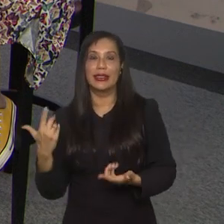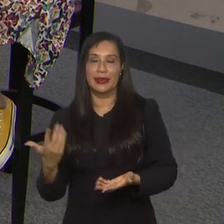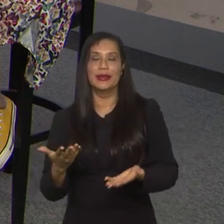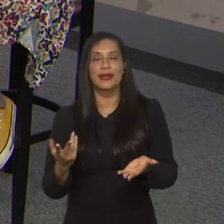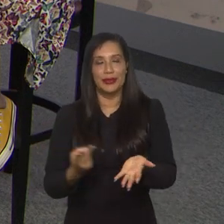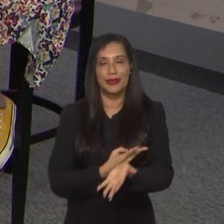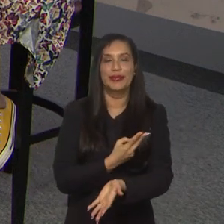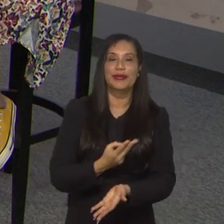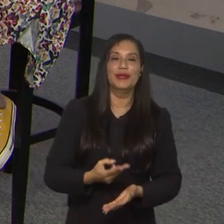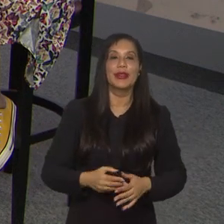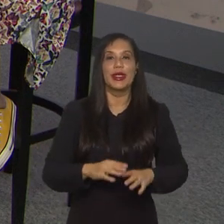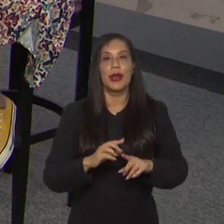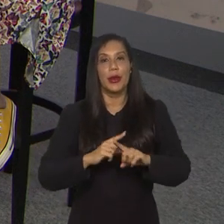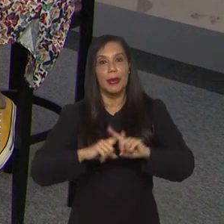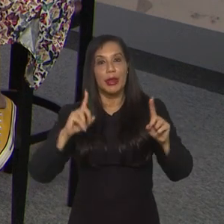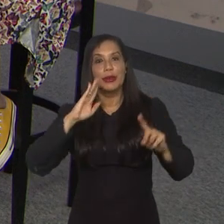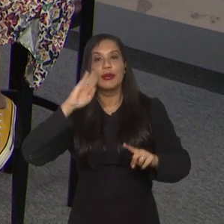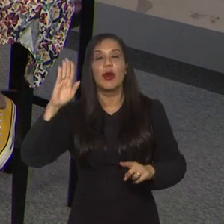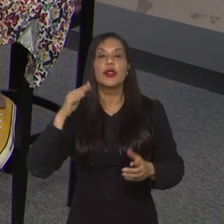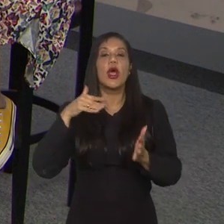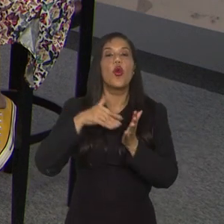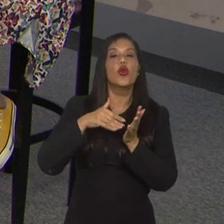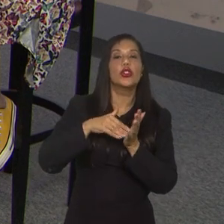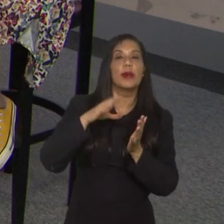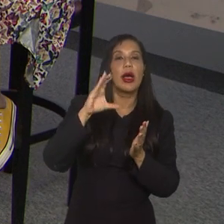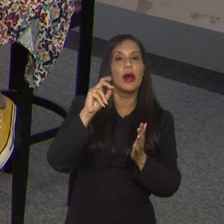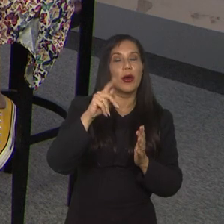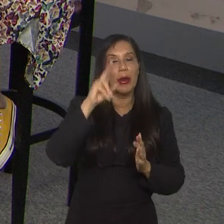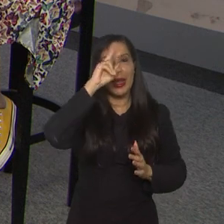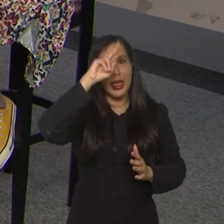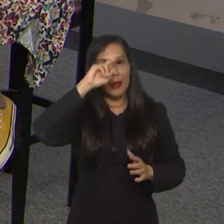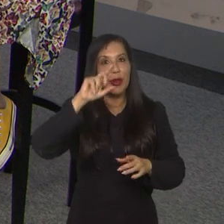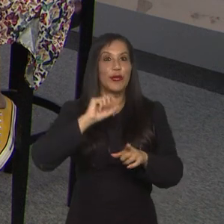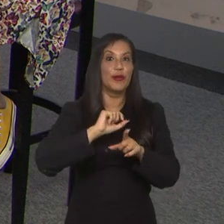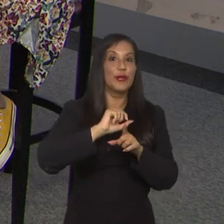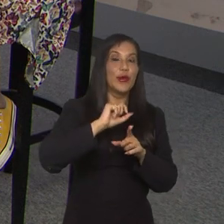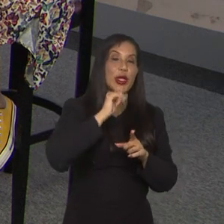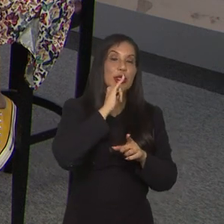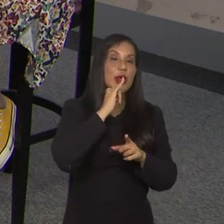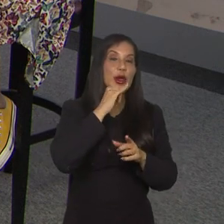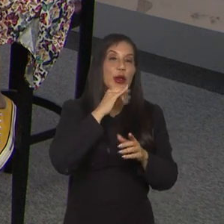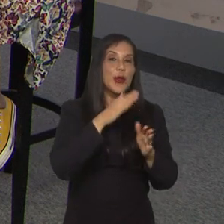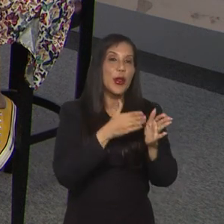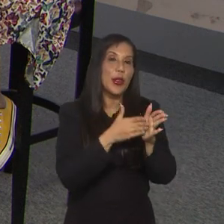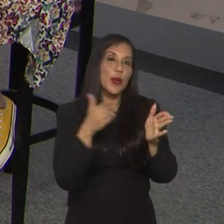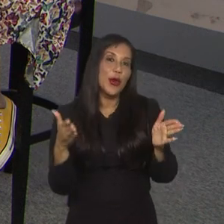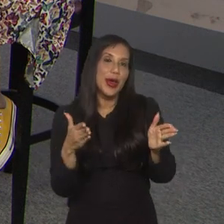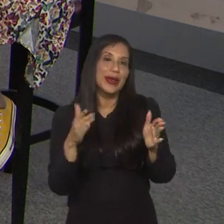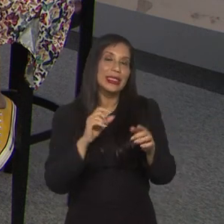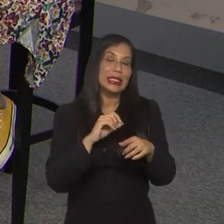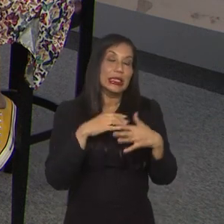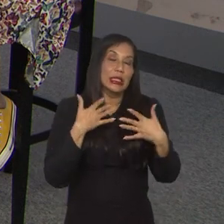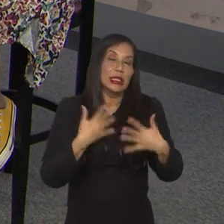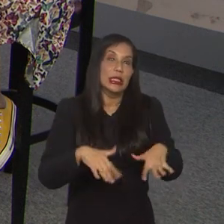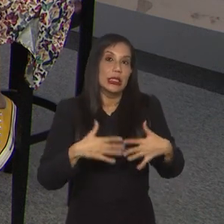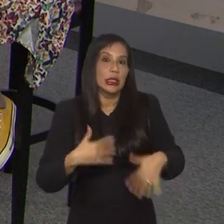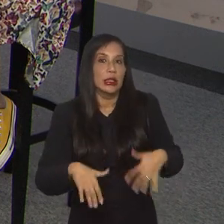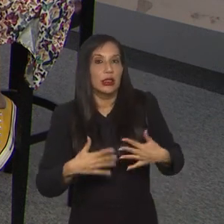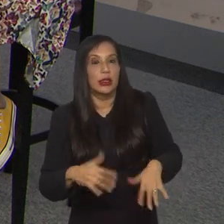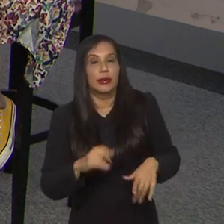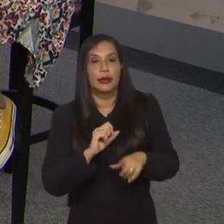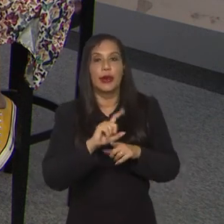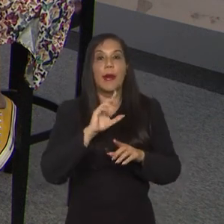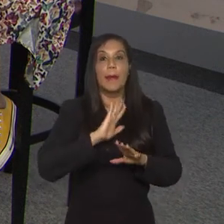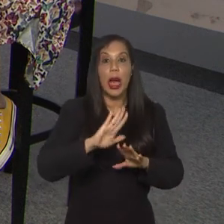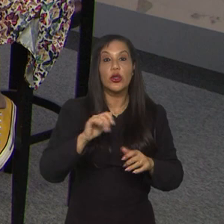tempos, né? Principalmente na última Copa, se a gente for lembrar, o Brasil foi eliminado ali na prorrogação, coisa meio dramática aí, talvez